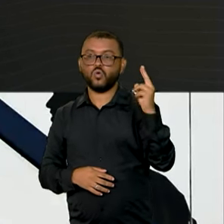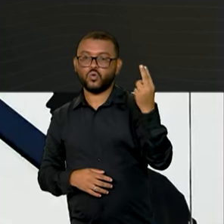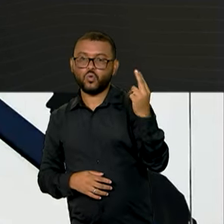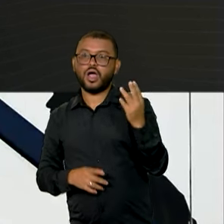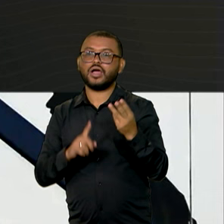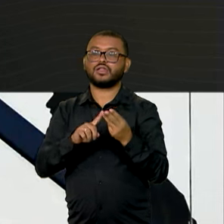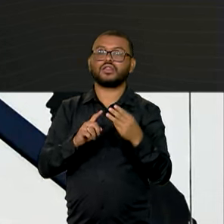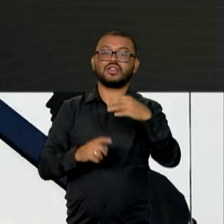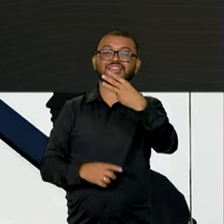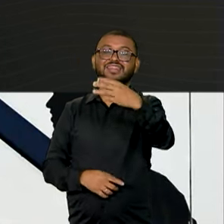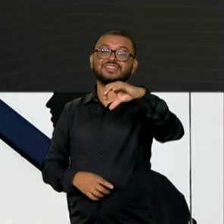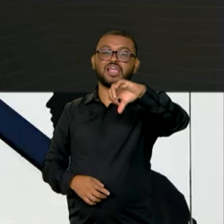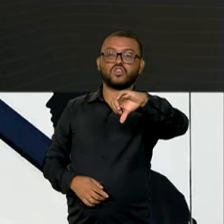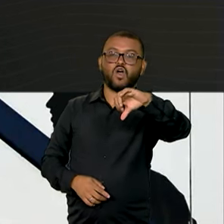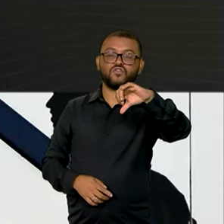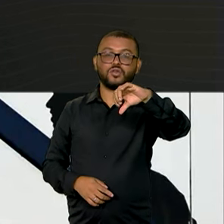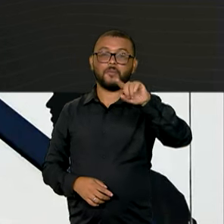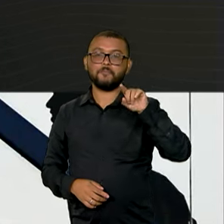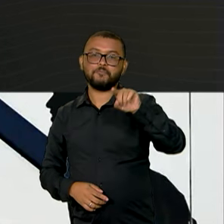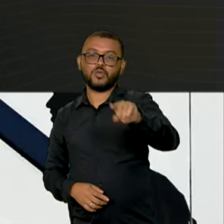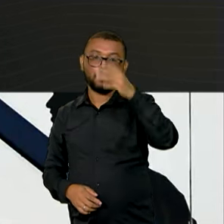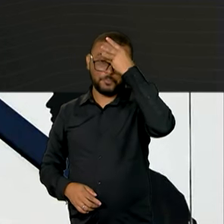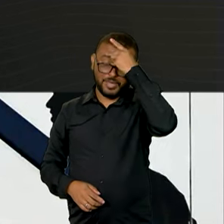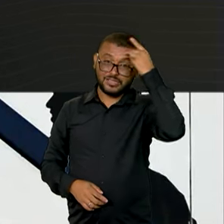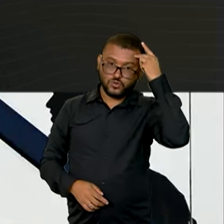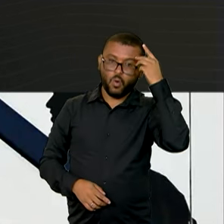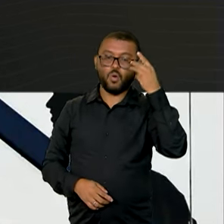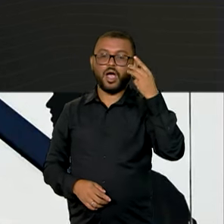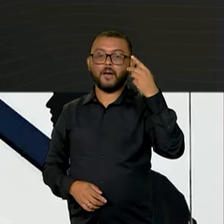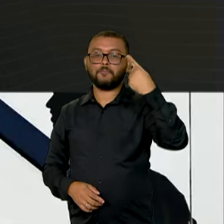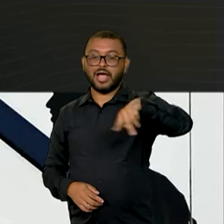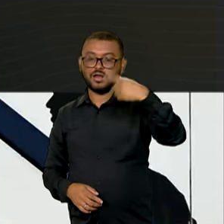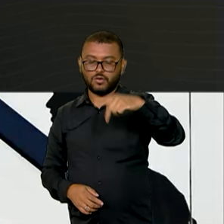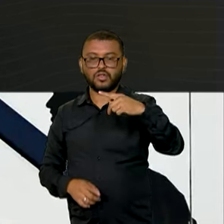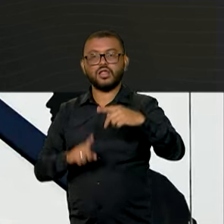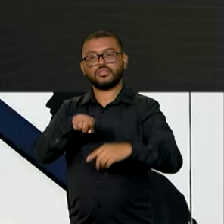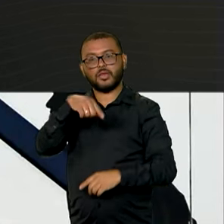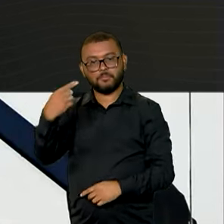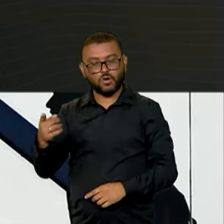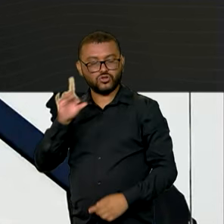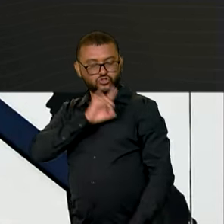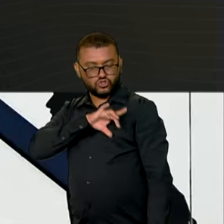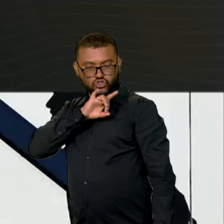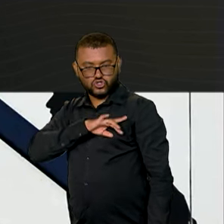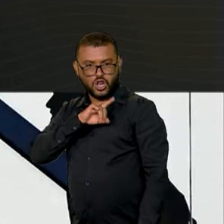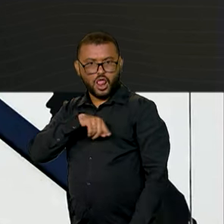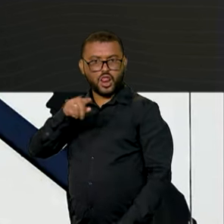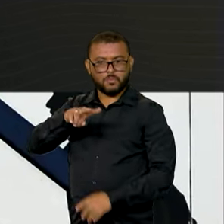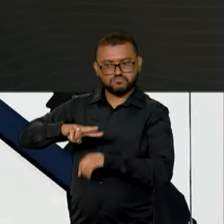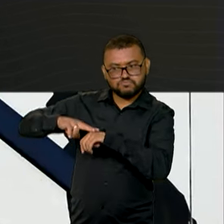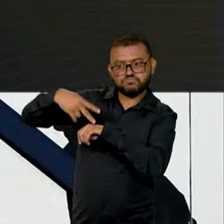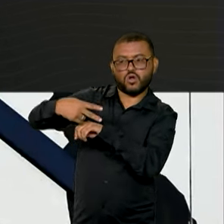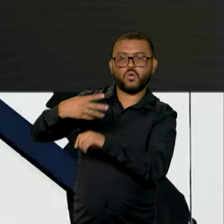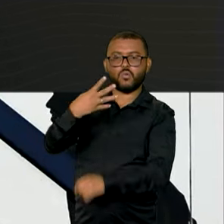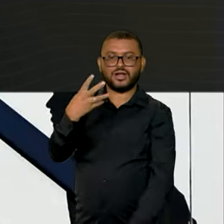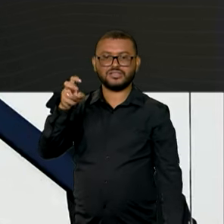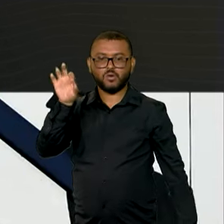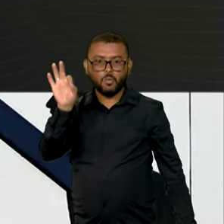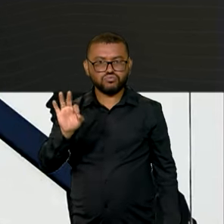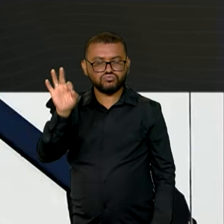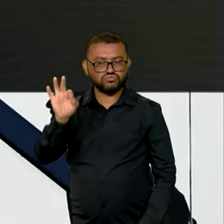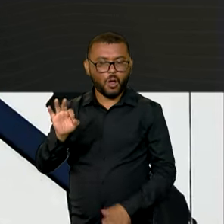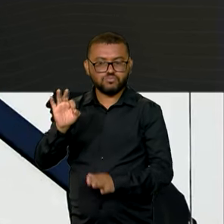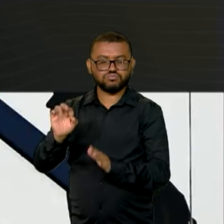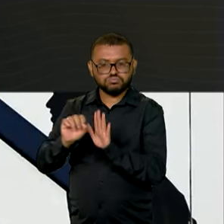mil paraguaios que entraram aqui. Logo depois, vem o Chile, que cresceu 45%